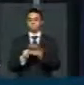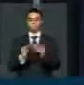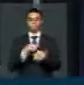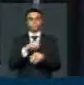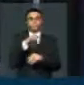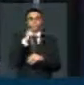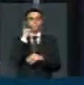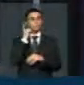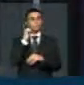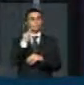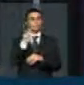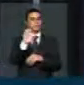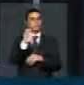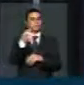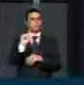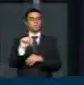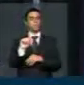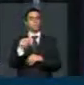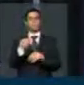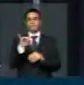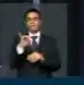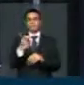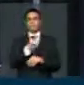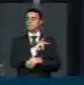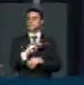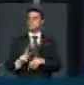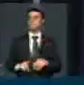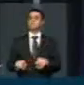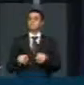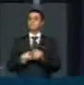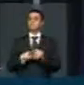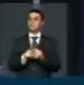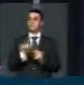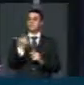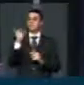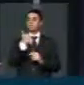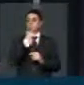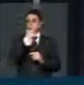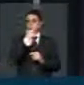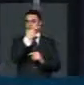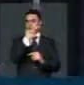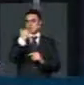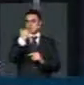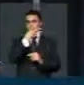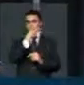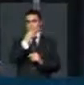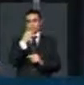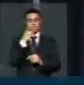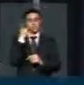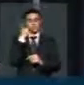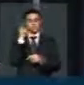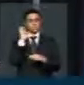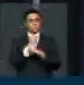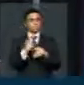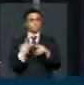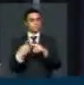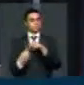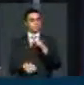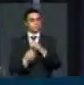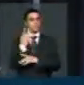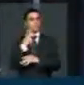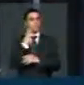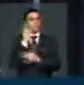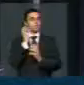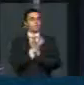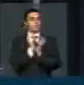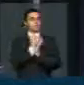Carneiro Leão, vice-presidente, e outros 14 deputados estaduais, pela criação da Frente Parlamentar de